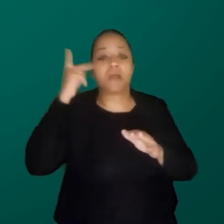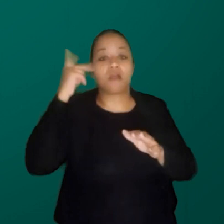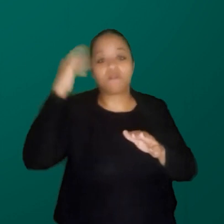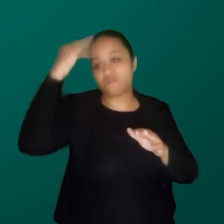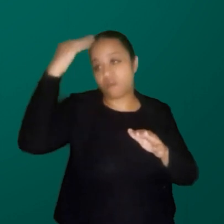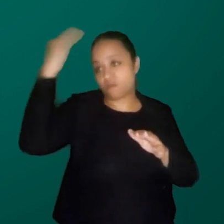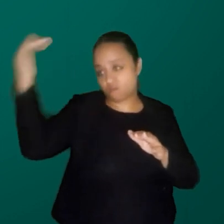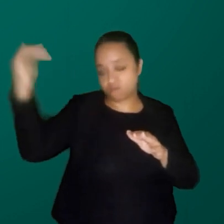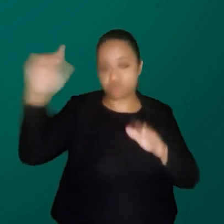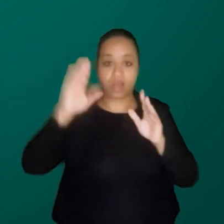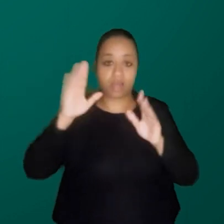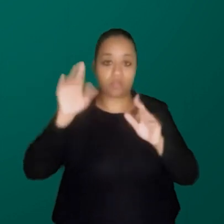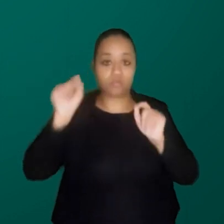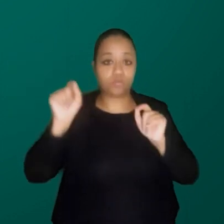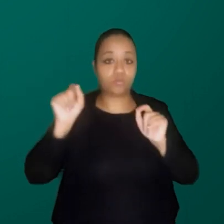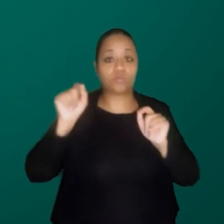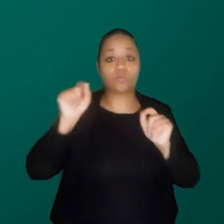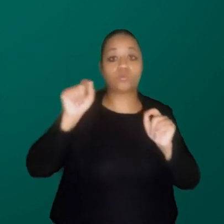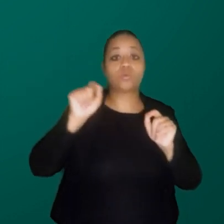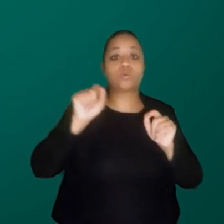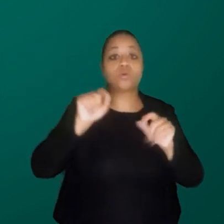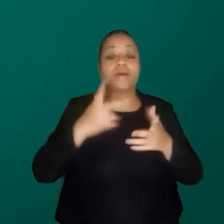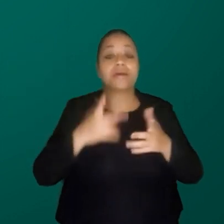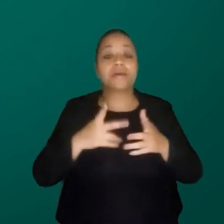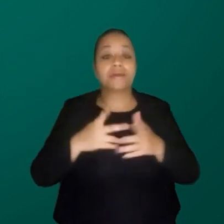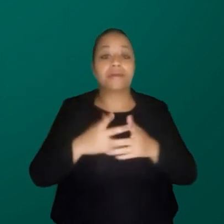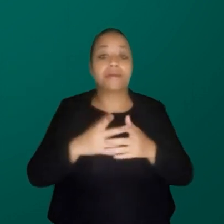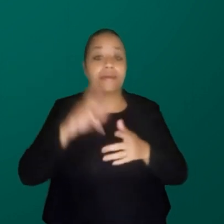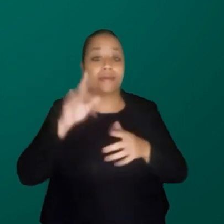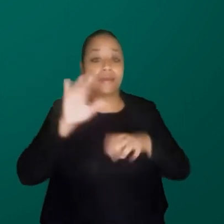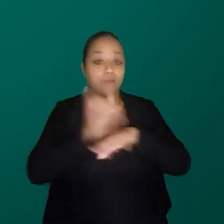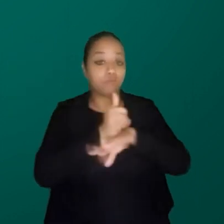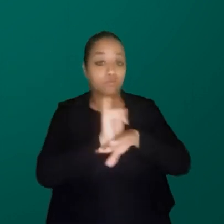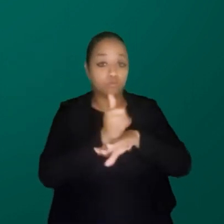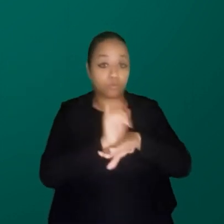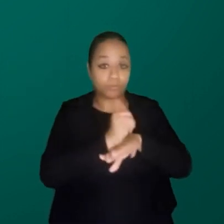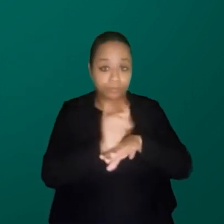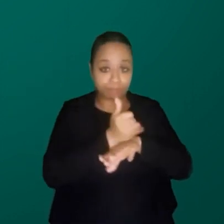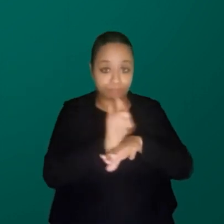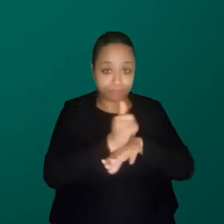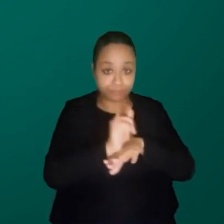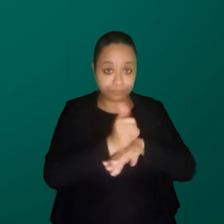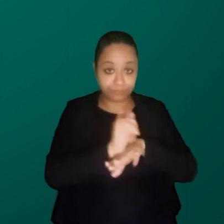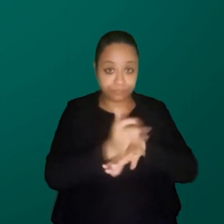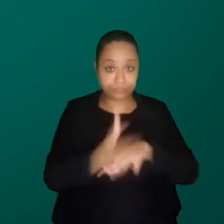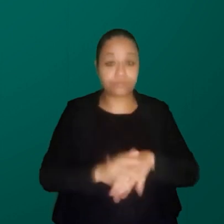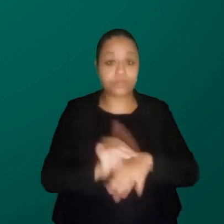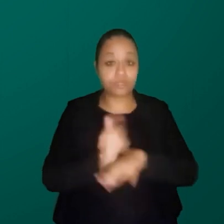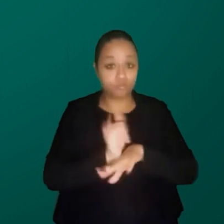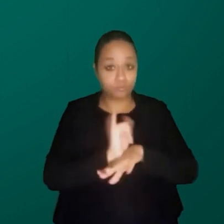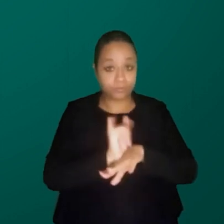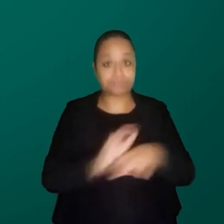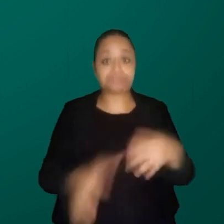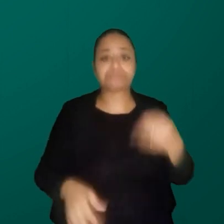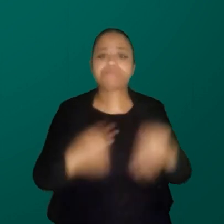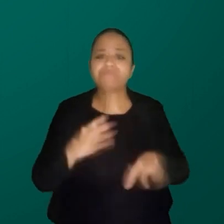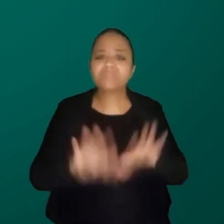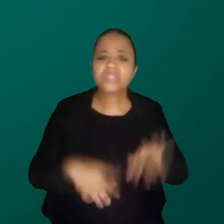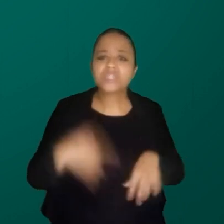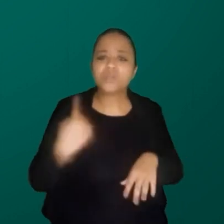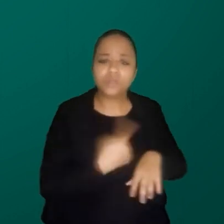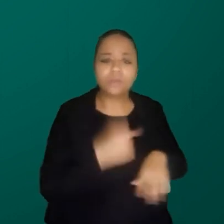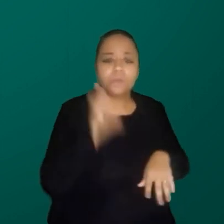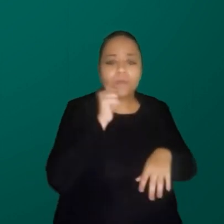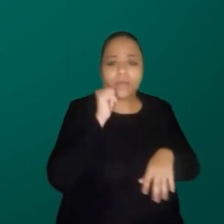que monetizam isso. E aí também tem a questão de o que a gente pode falar. A gente acaba, muitas vezes, como mulher negra no